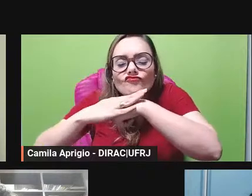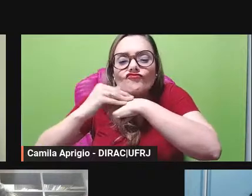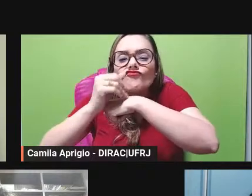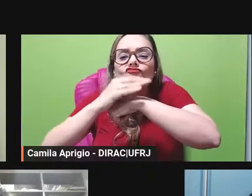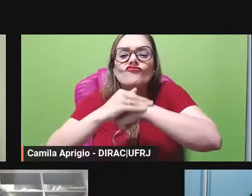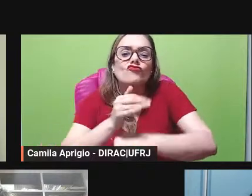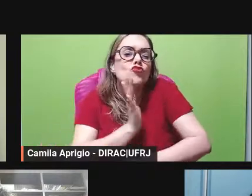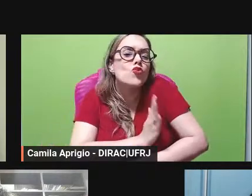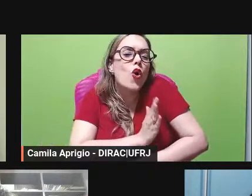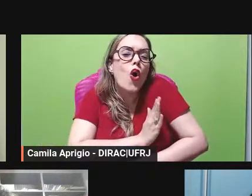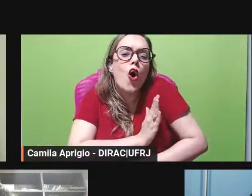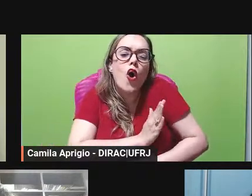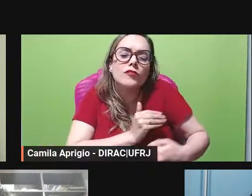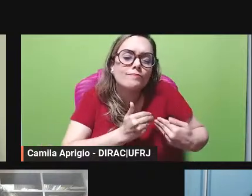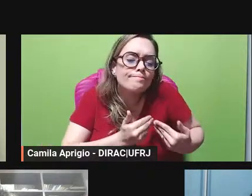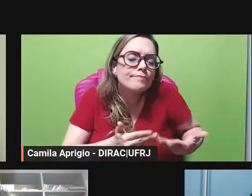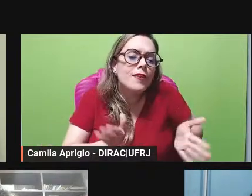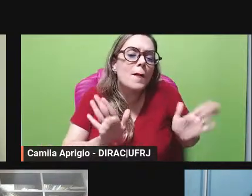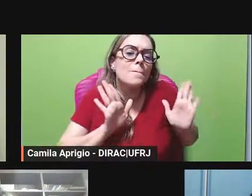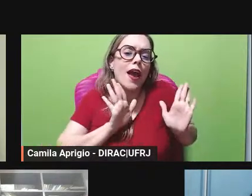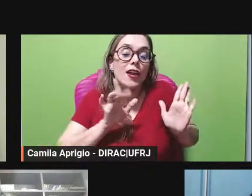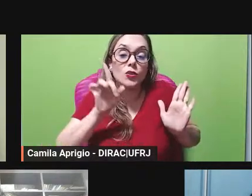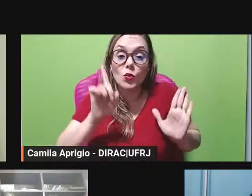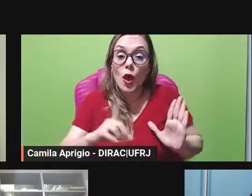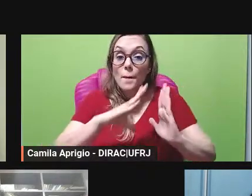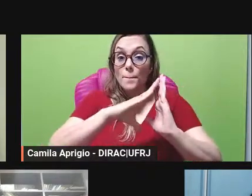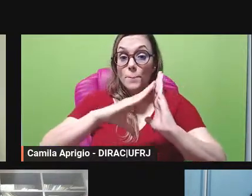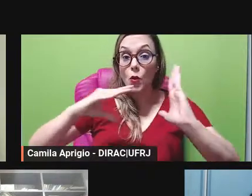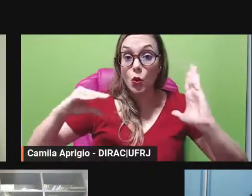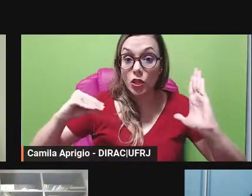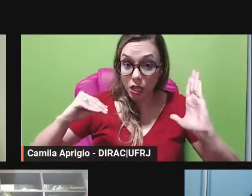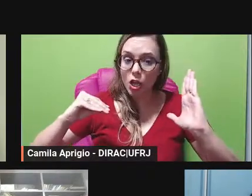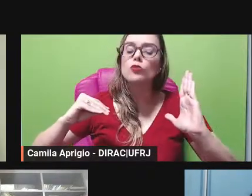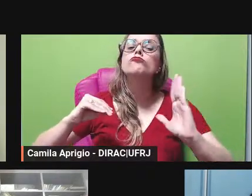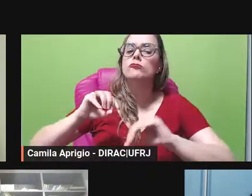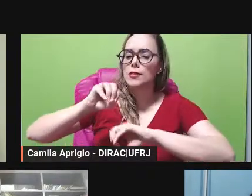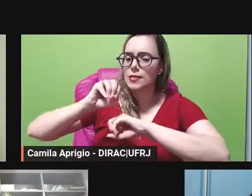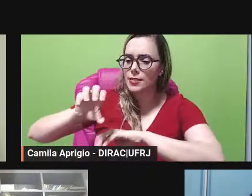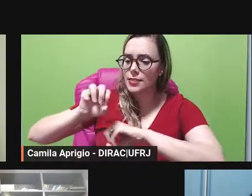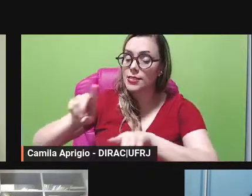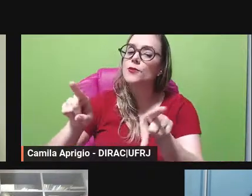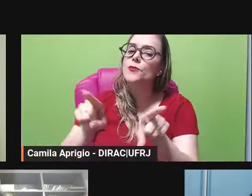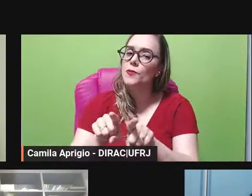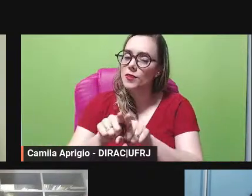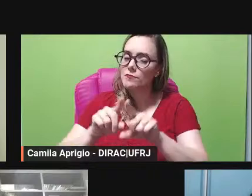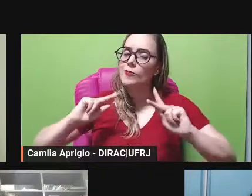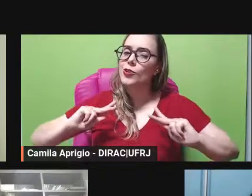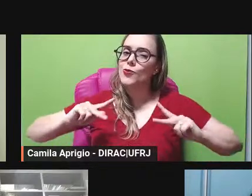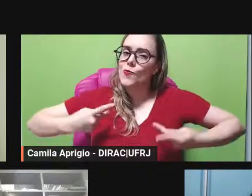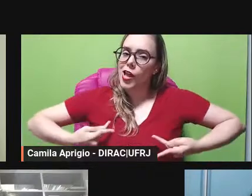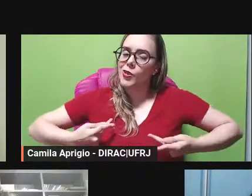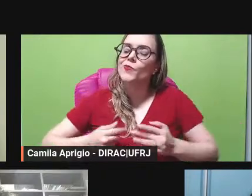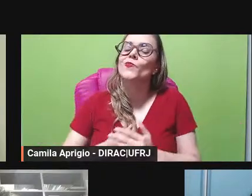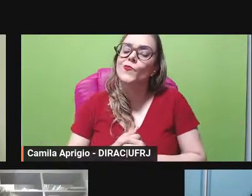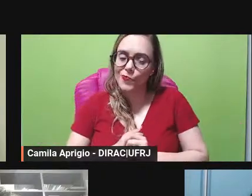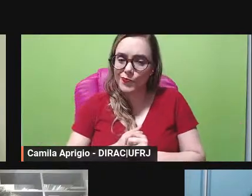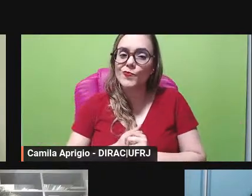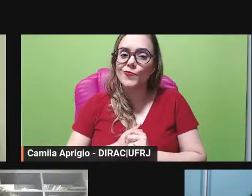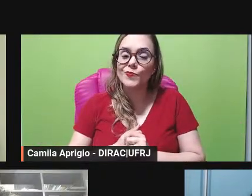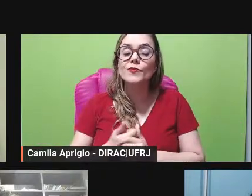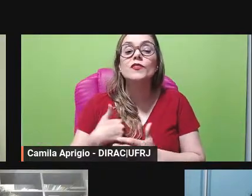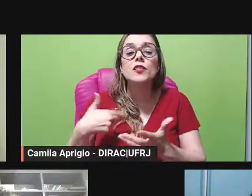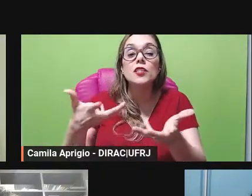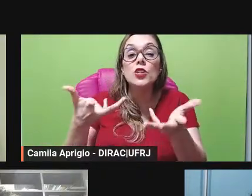para mim um modelo de docência e de humanidade eu gostaria de apresentar a vocês um pouco do